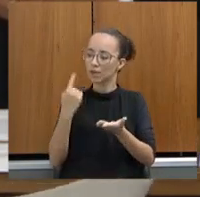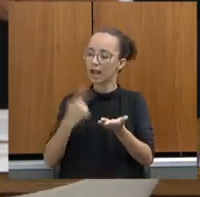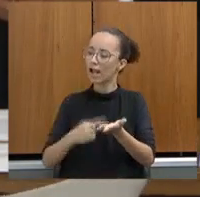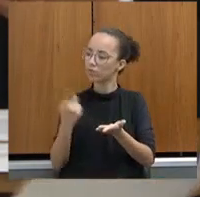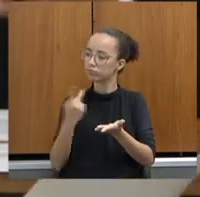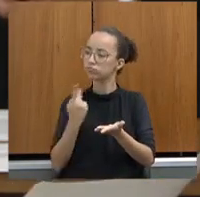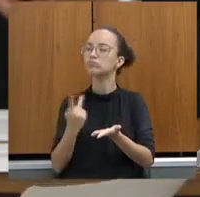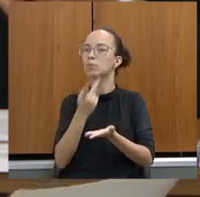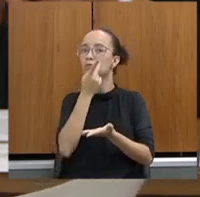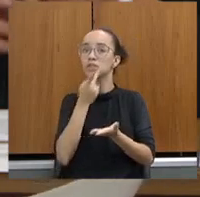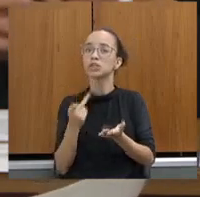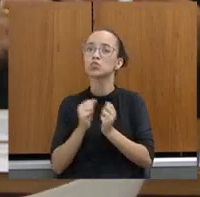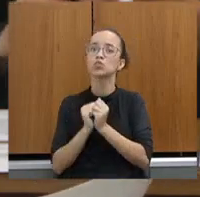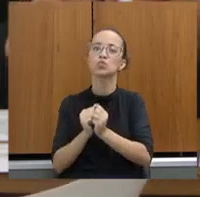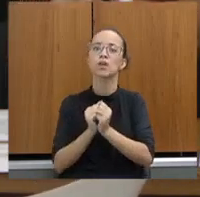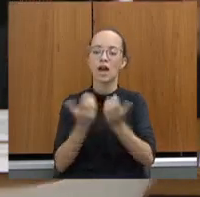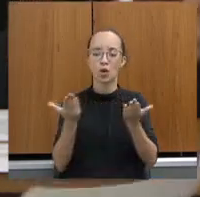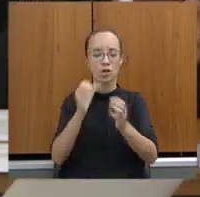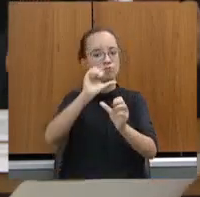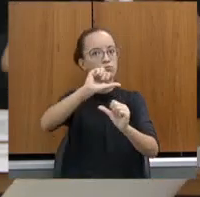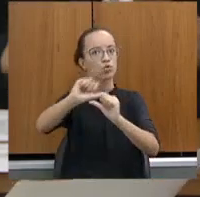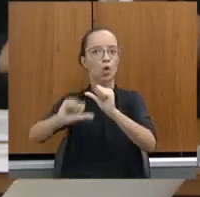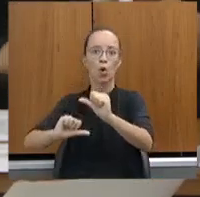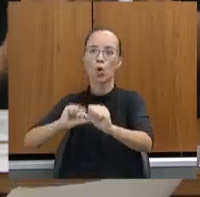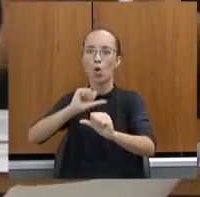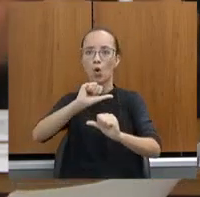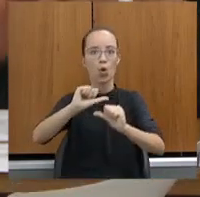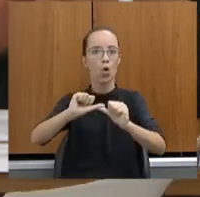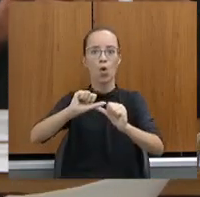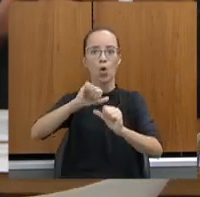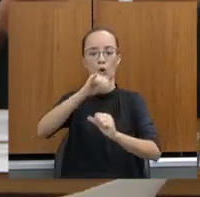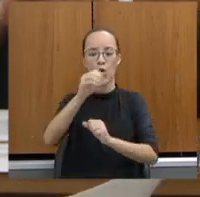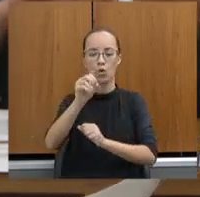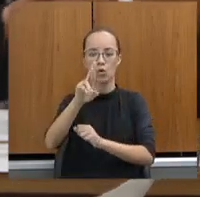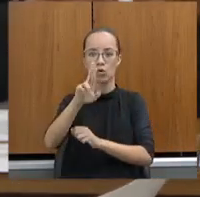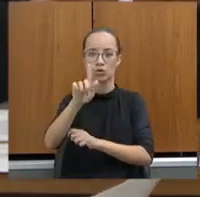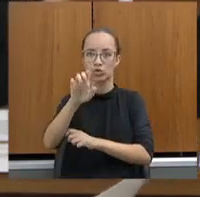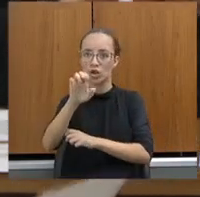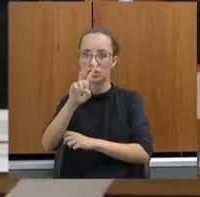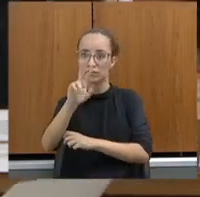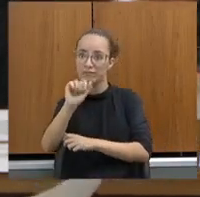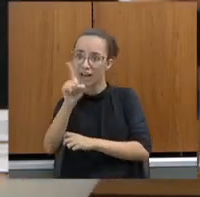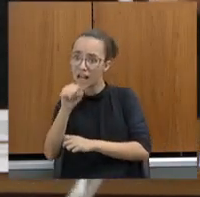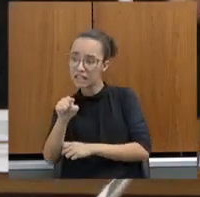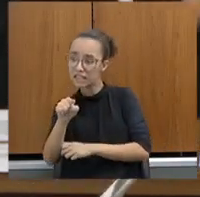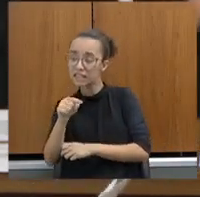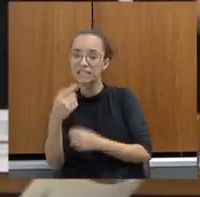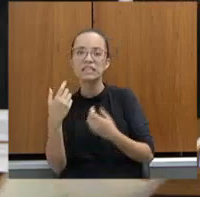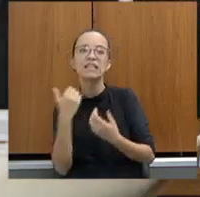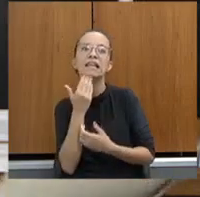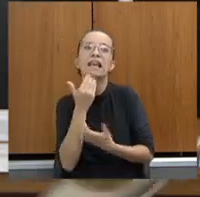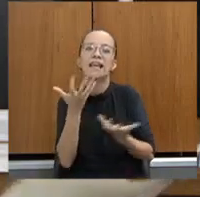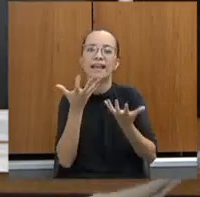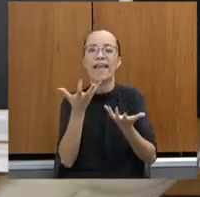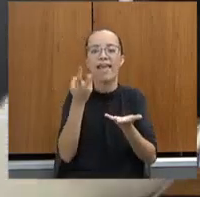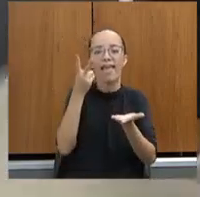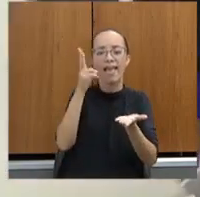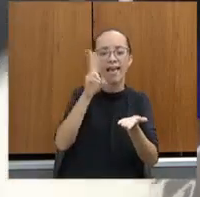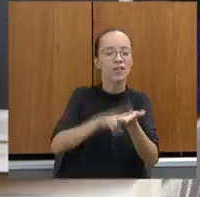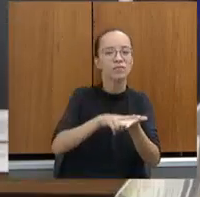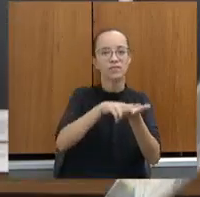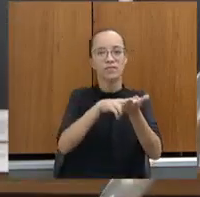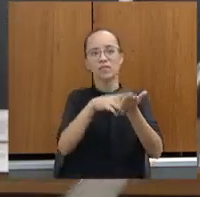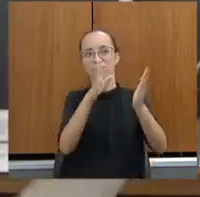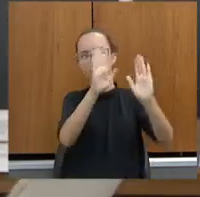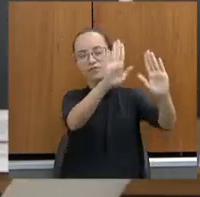Hoje, mudou completamente o Jorge Vaz. Obviamente que ninguém quer ser internado no Jorge Vaz. Mas, se precisar, vai ser internado com